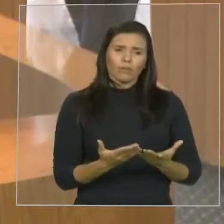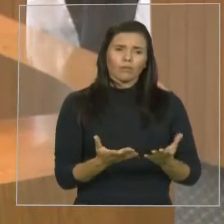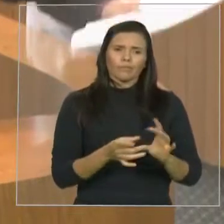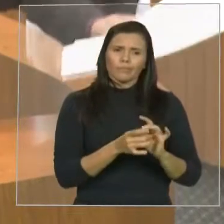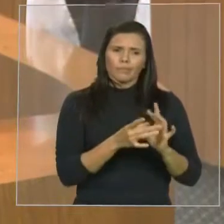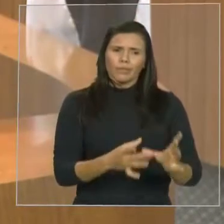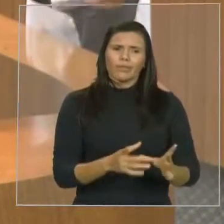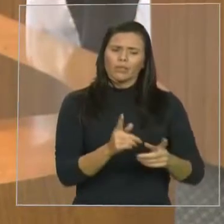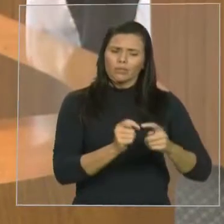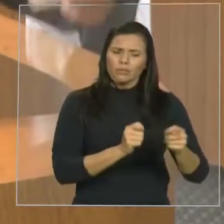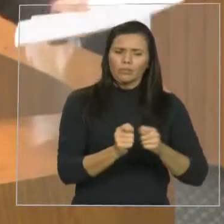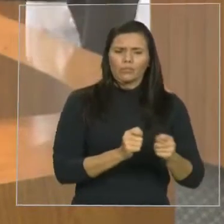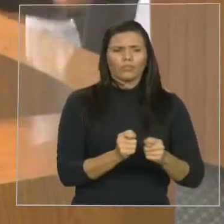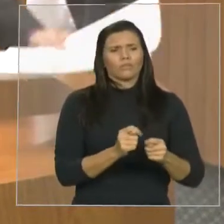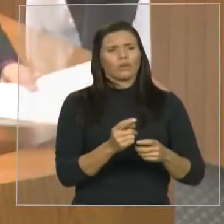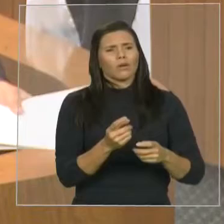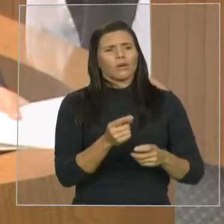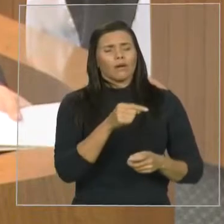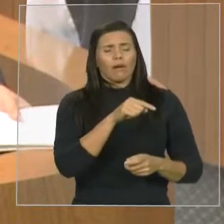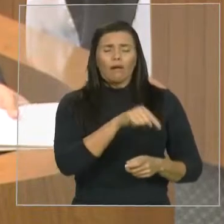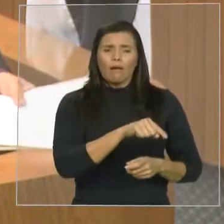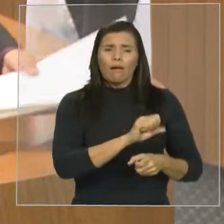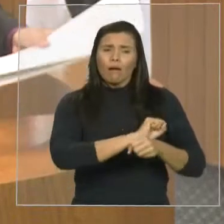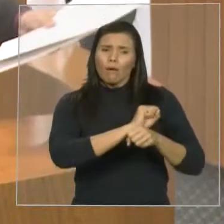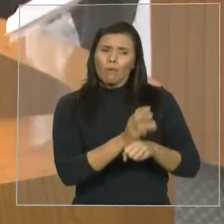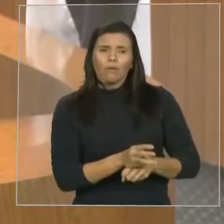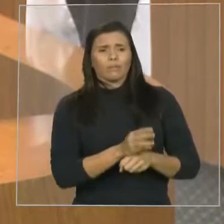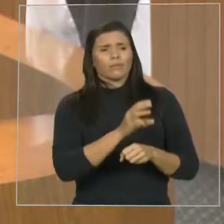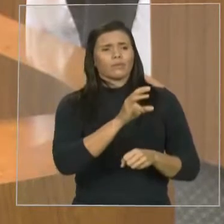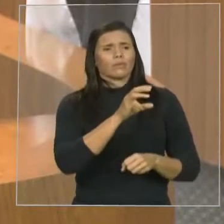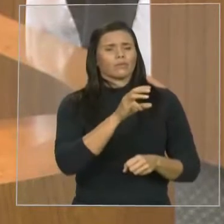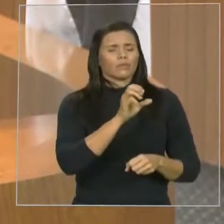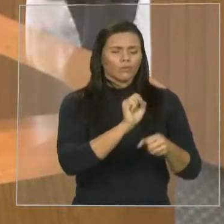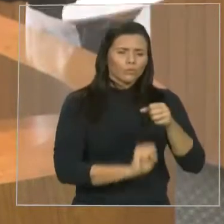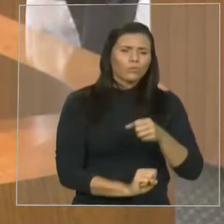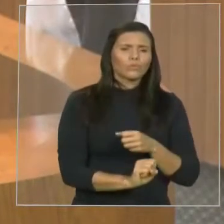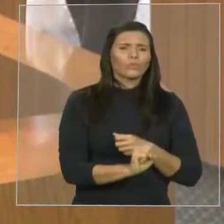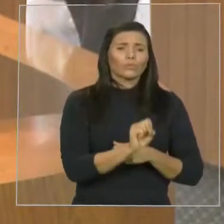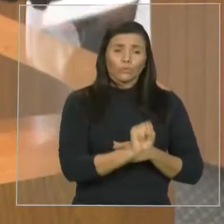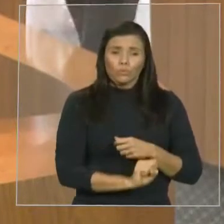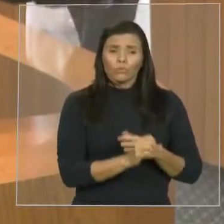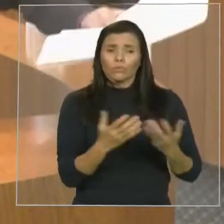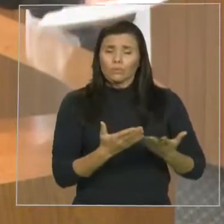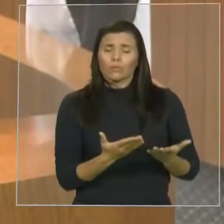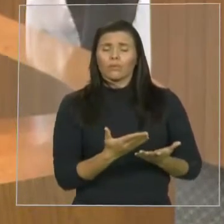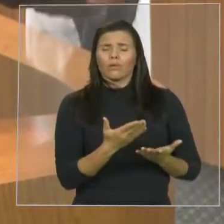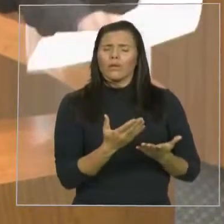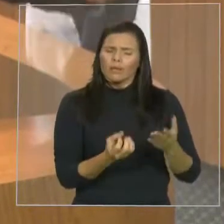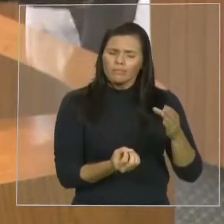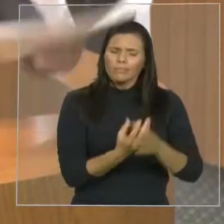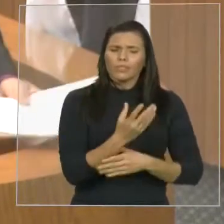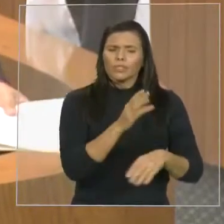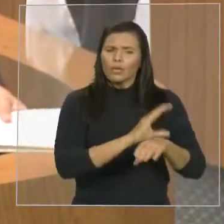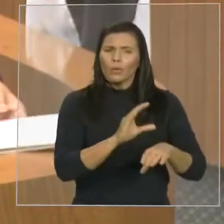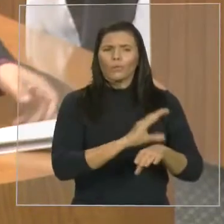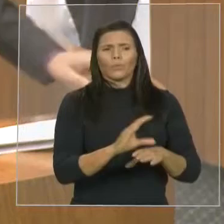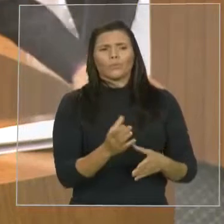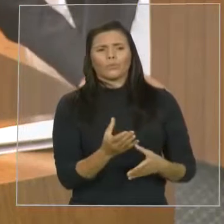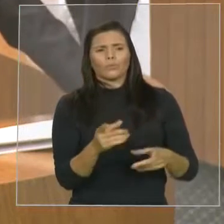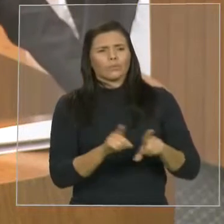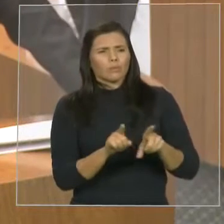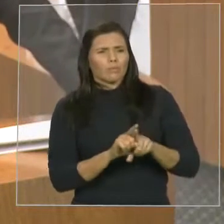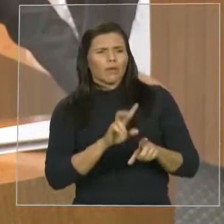com a disposição agora das vagas para concursos públicos. 30 vagas de concursos públicos para professores,